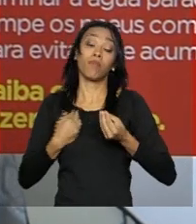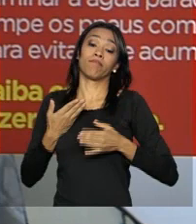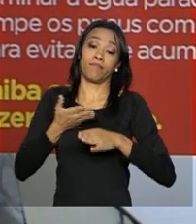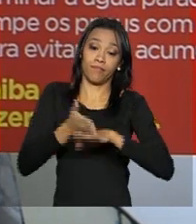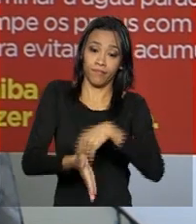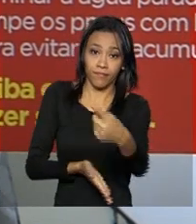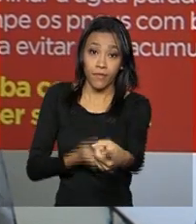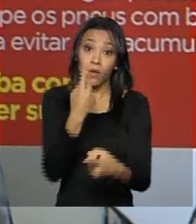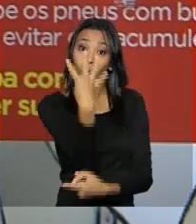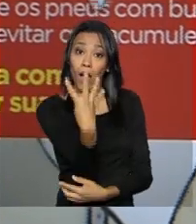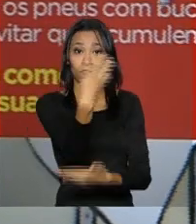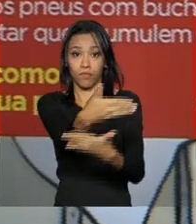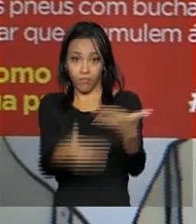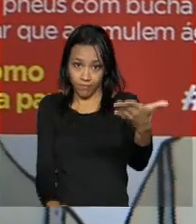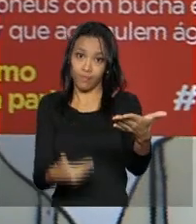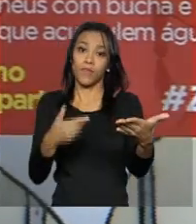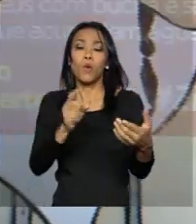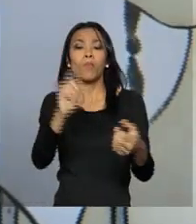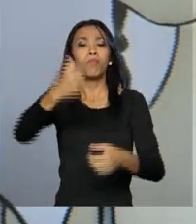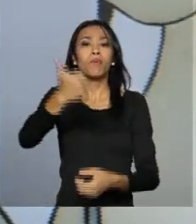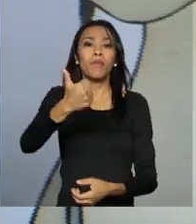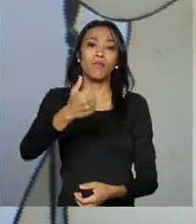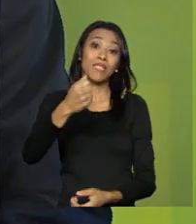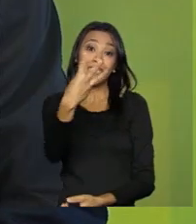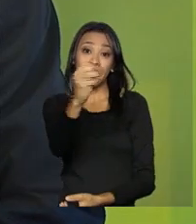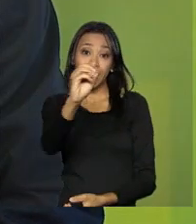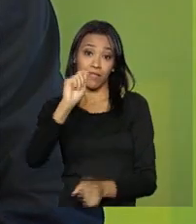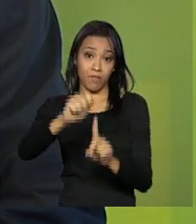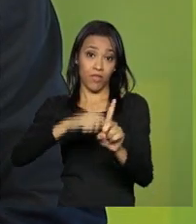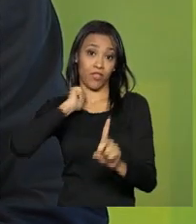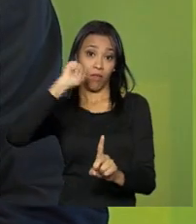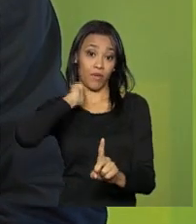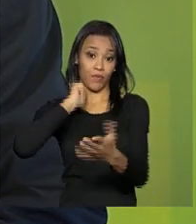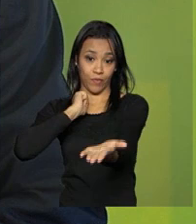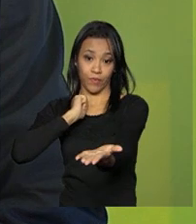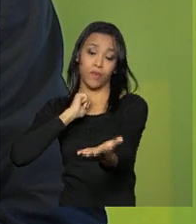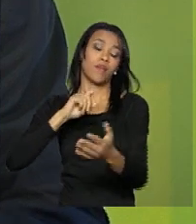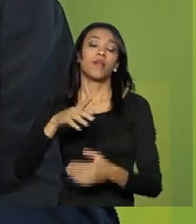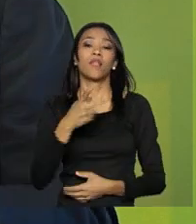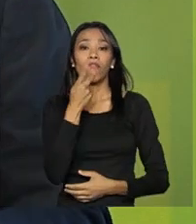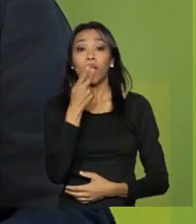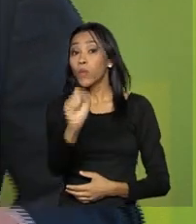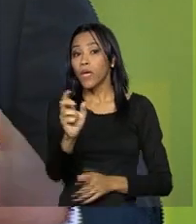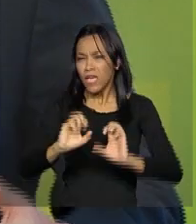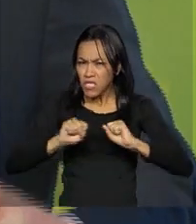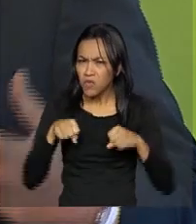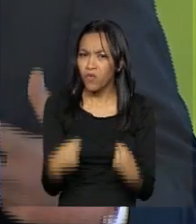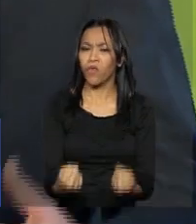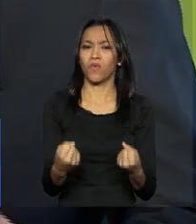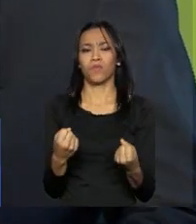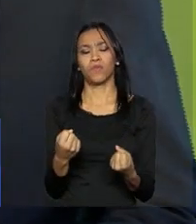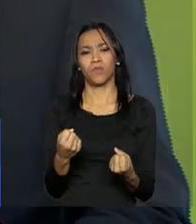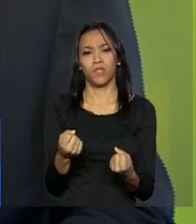quatro simulados, o primeiro já no dia 30 de abril. Esse esforço de inclusão, de acesso,